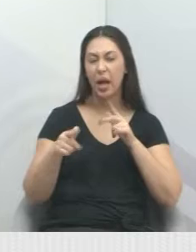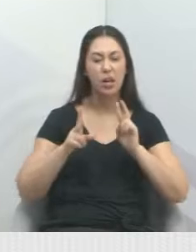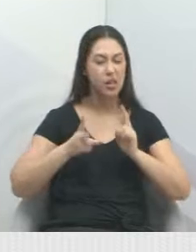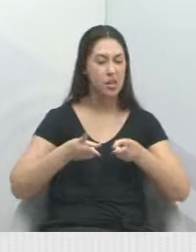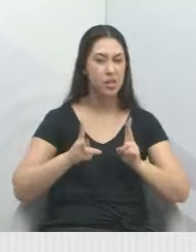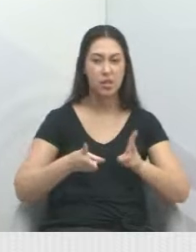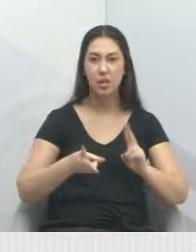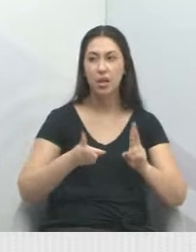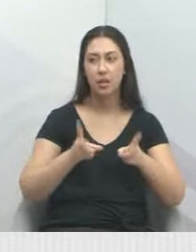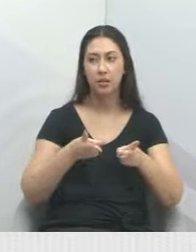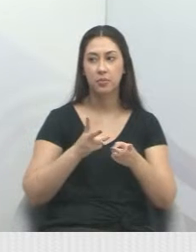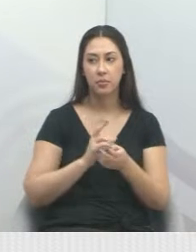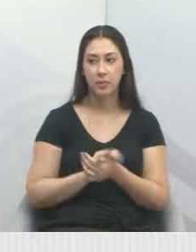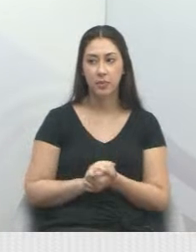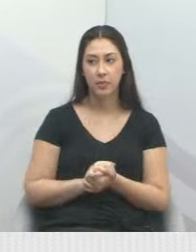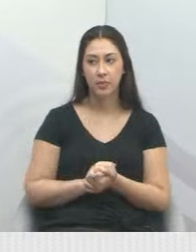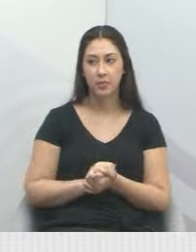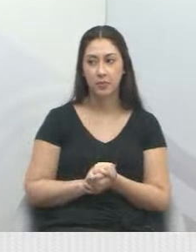horas por dia.